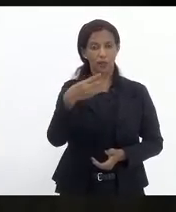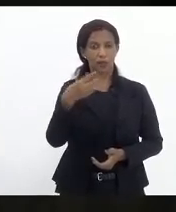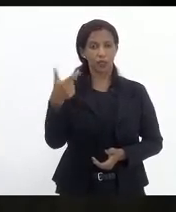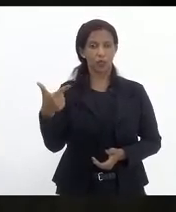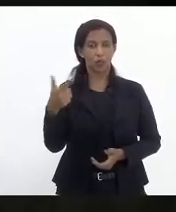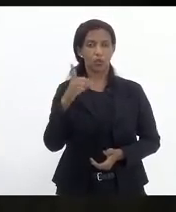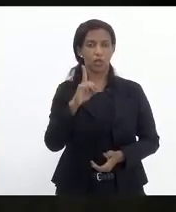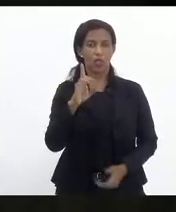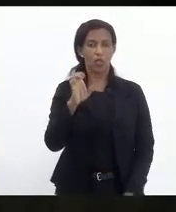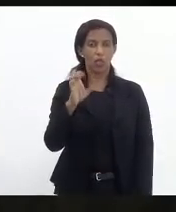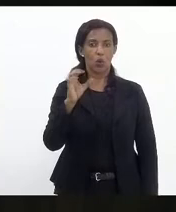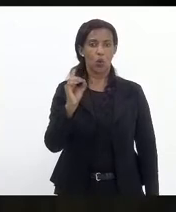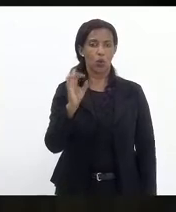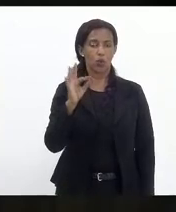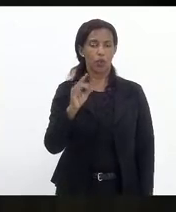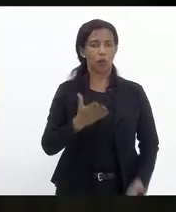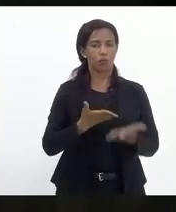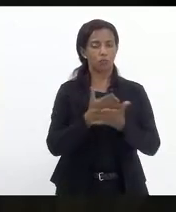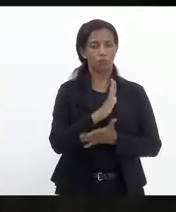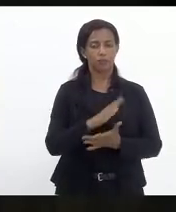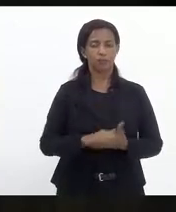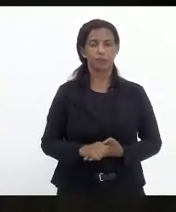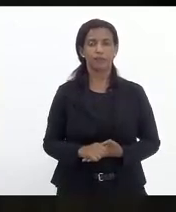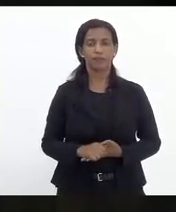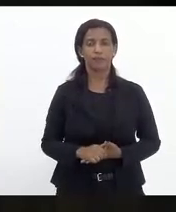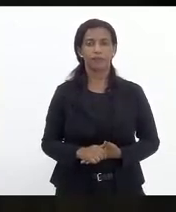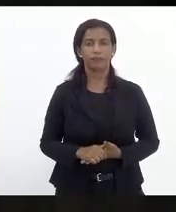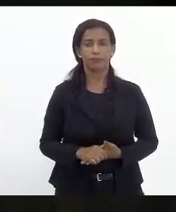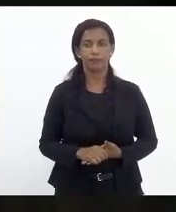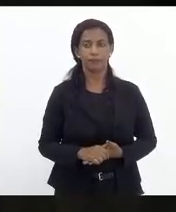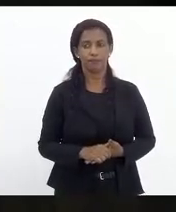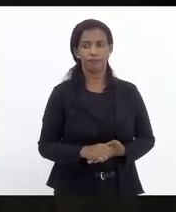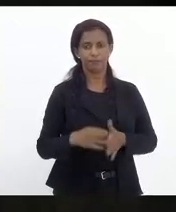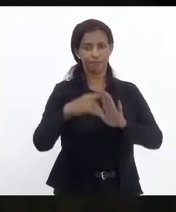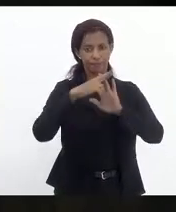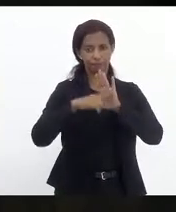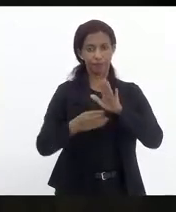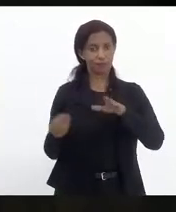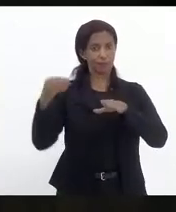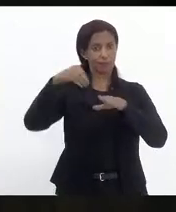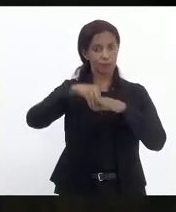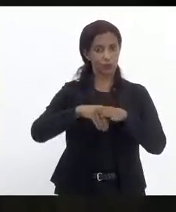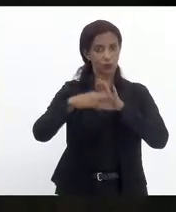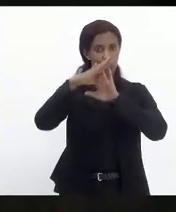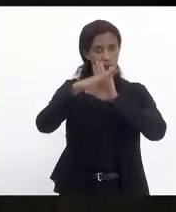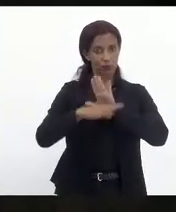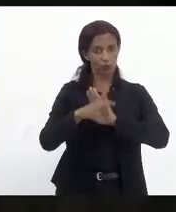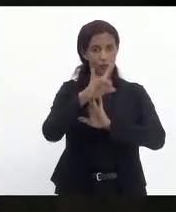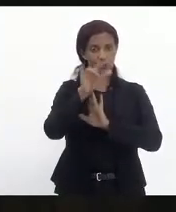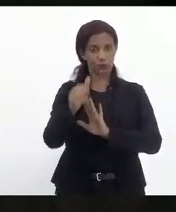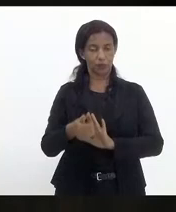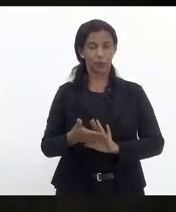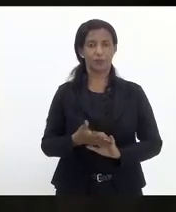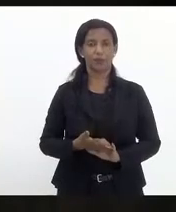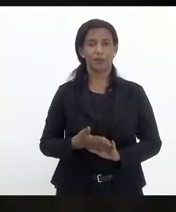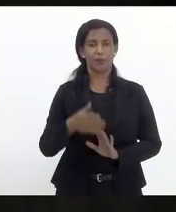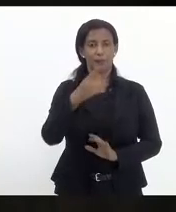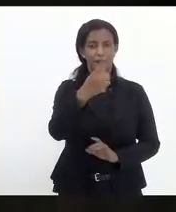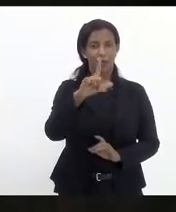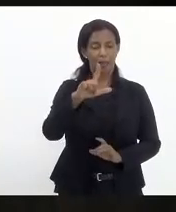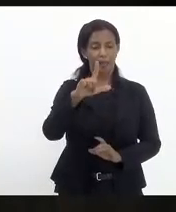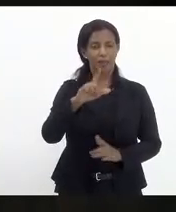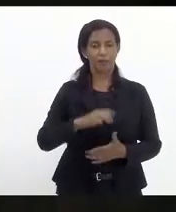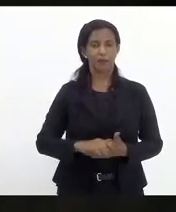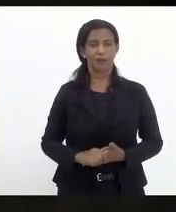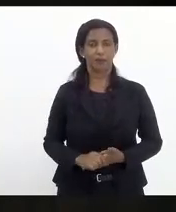deputado Deodalto. Seus que aprovam, eles que estão aprovados. Requer inclusão na ordem do dia projetos de